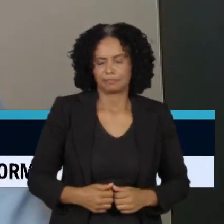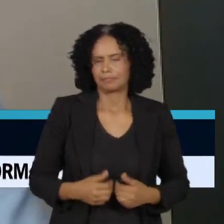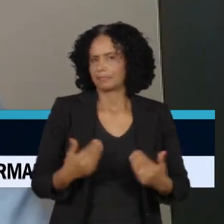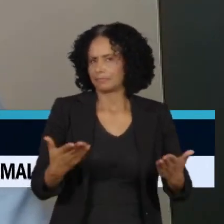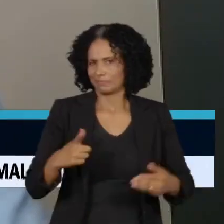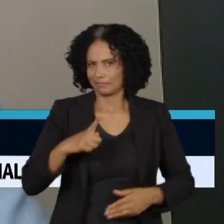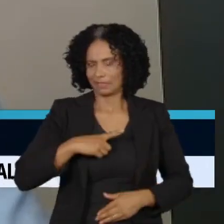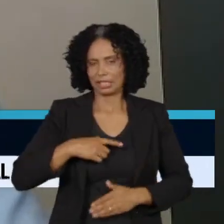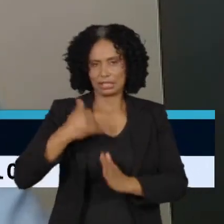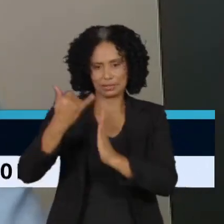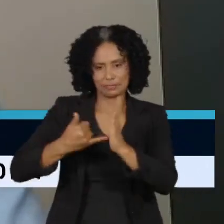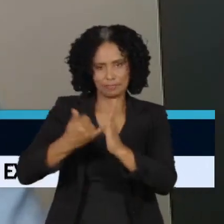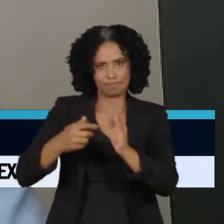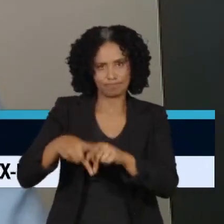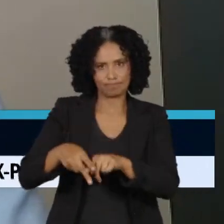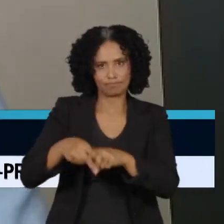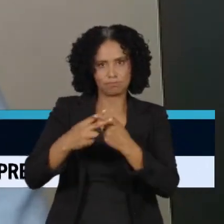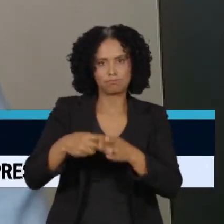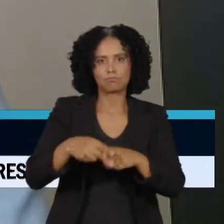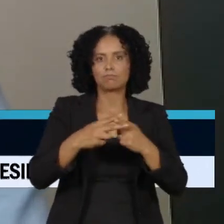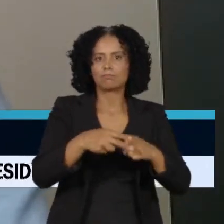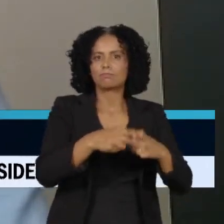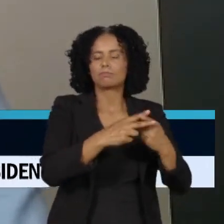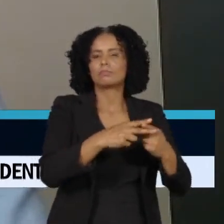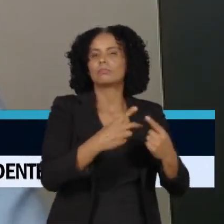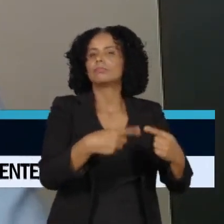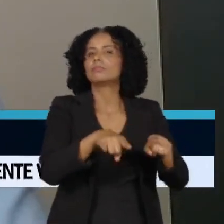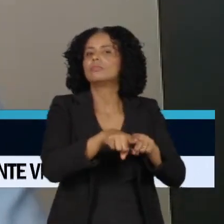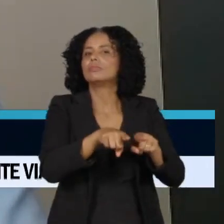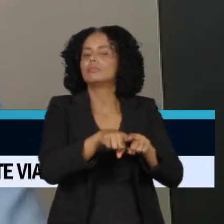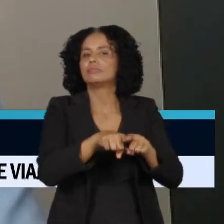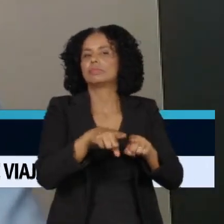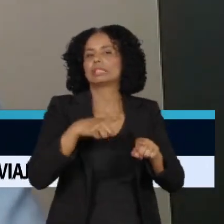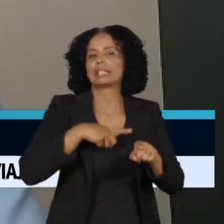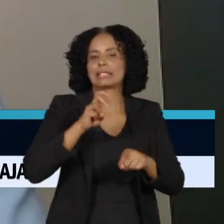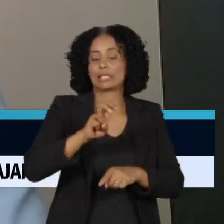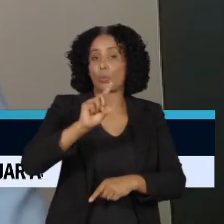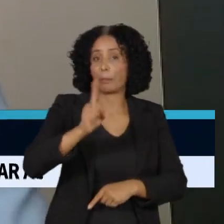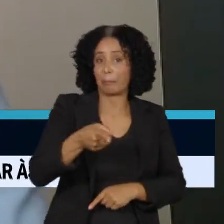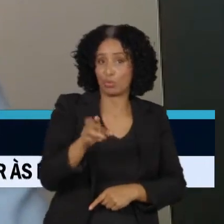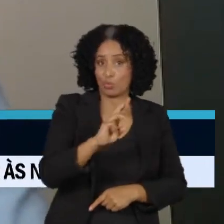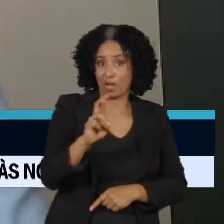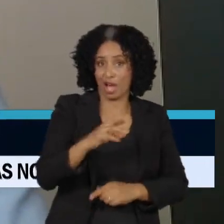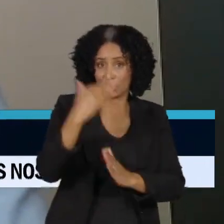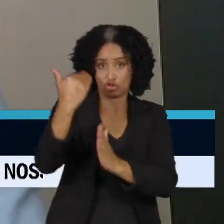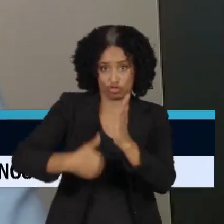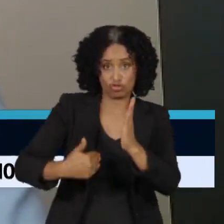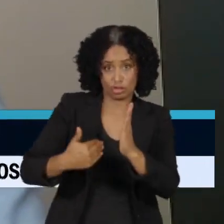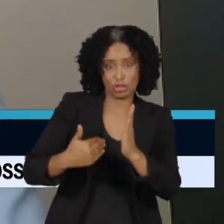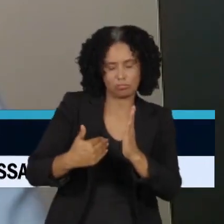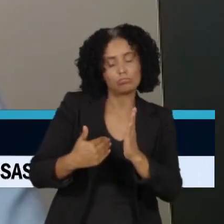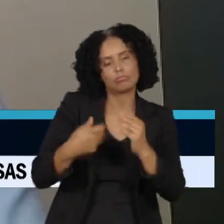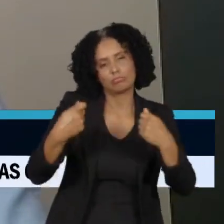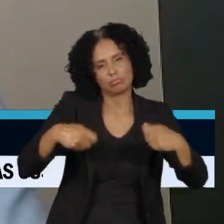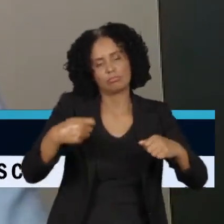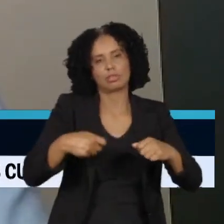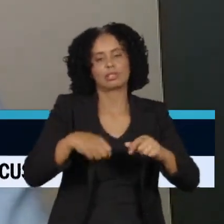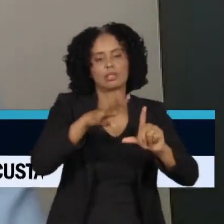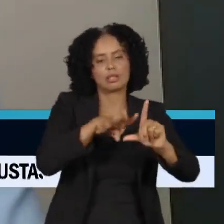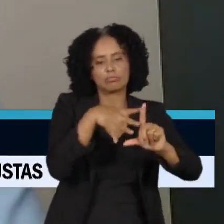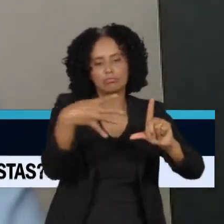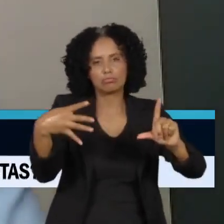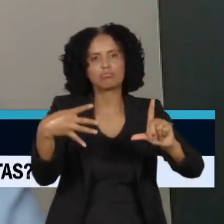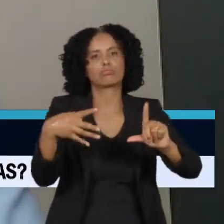tributação e cumprir a promessa, que é isentar até R$ mil, você teria que corrigir também as demais